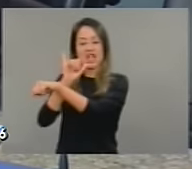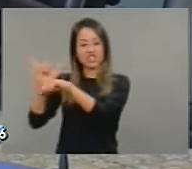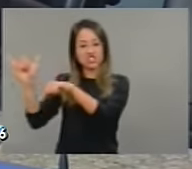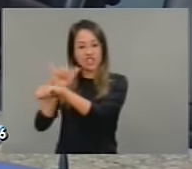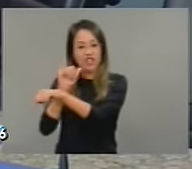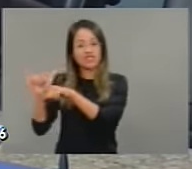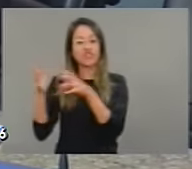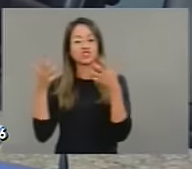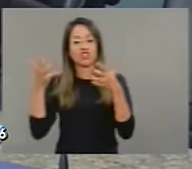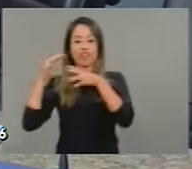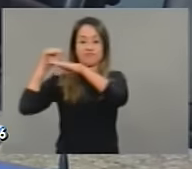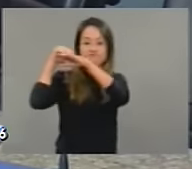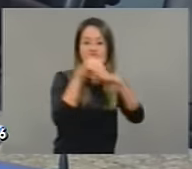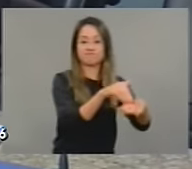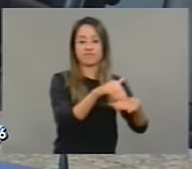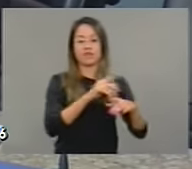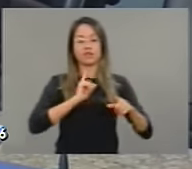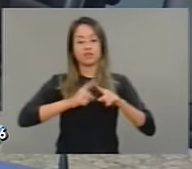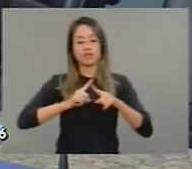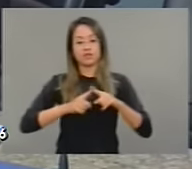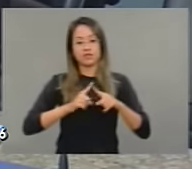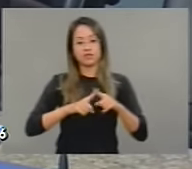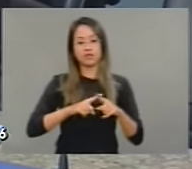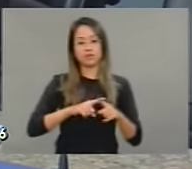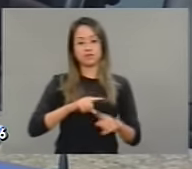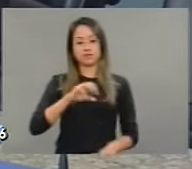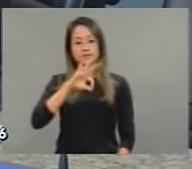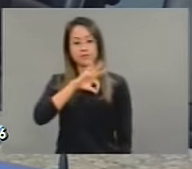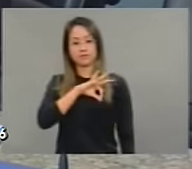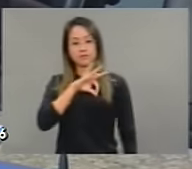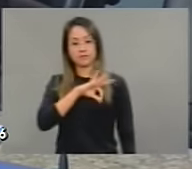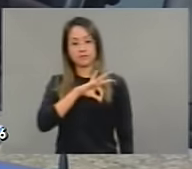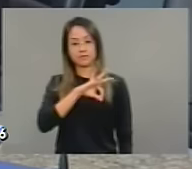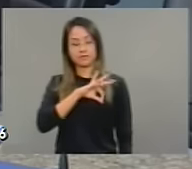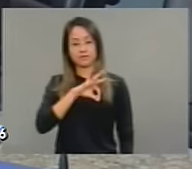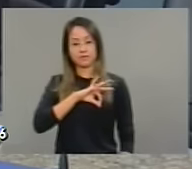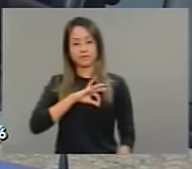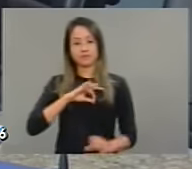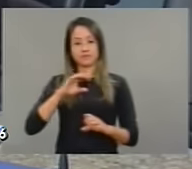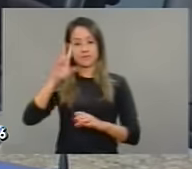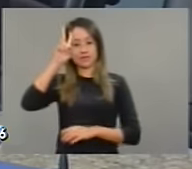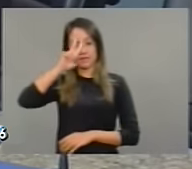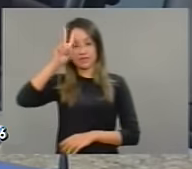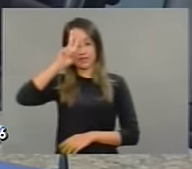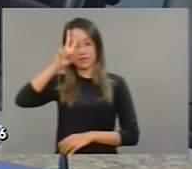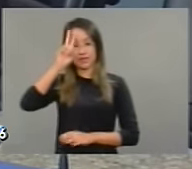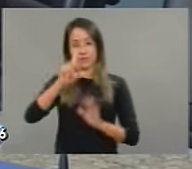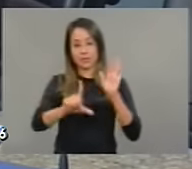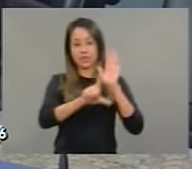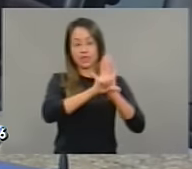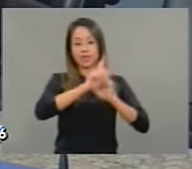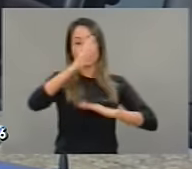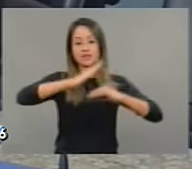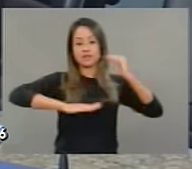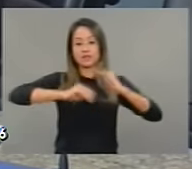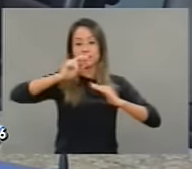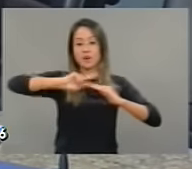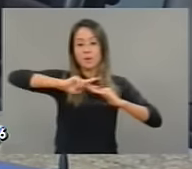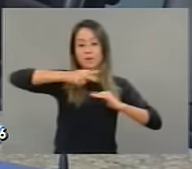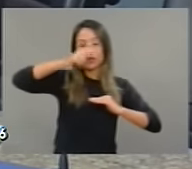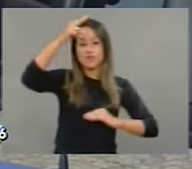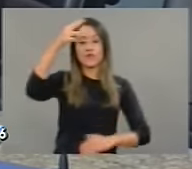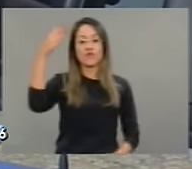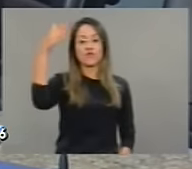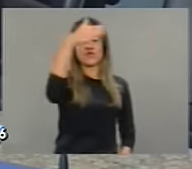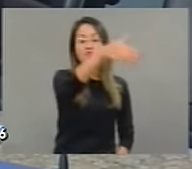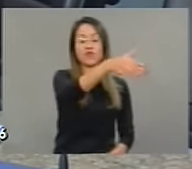até porque um companheiro nosso, policial militar, que tirou uma foto com vossa excelência, na época da votação da lei de promoções, foi no seu gabinete